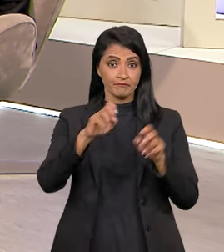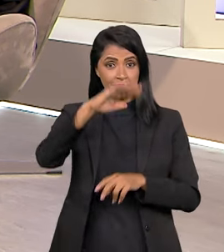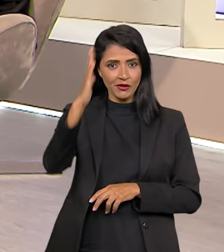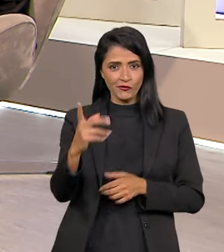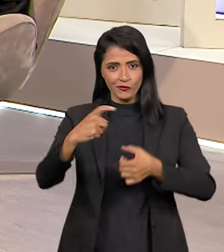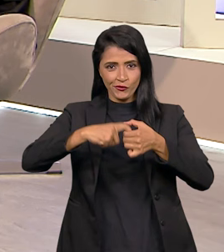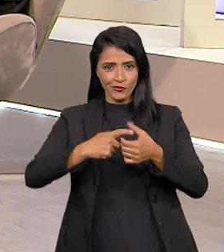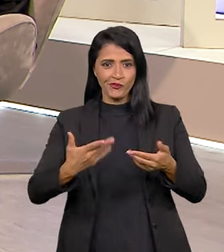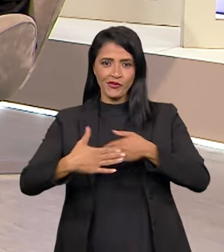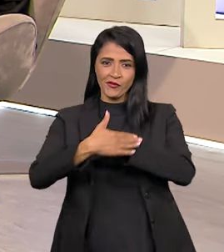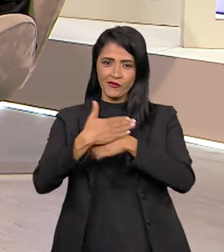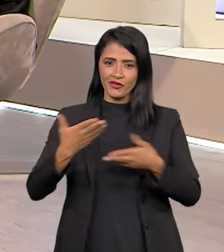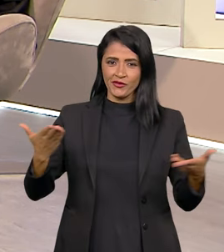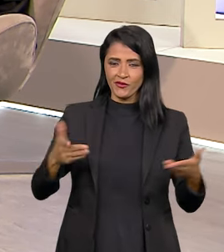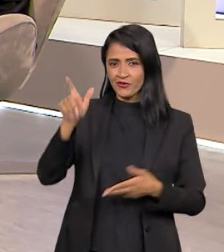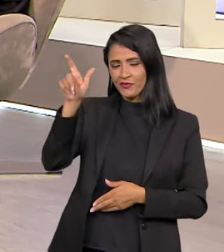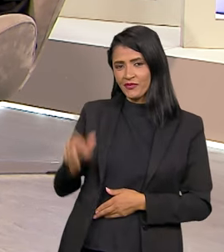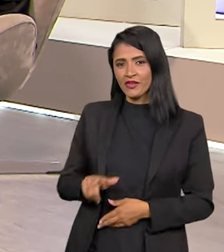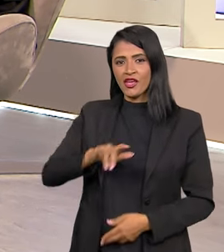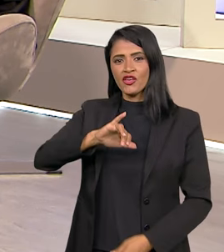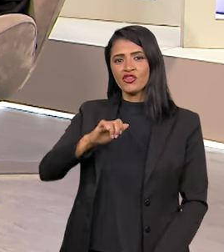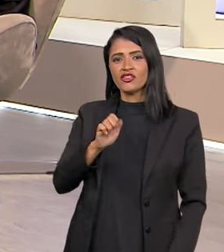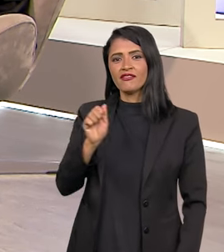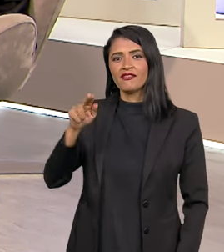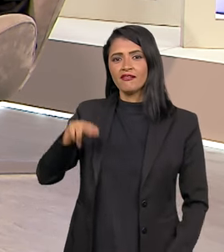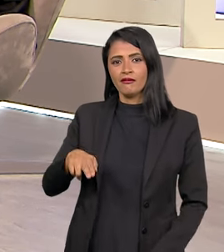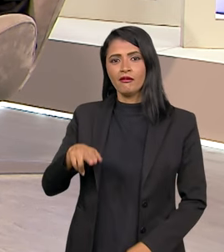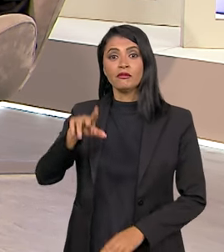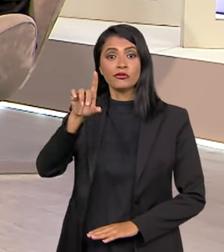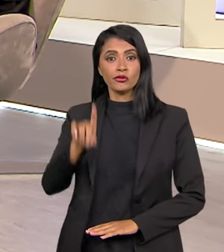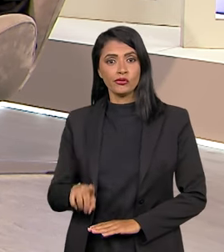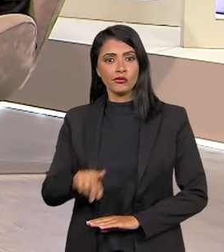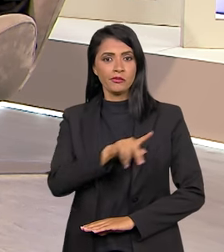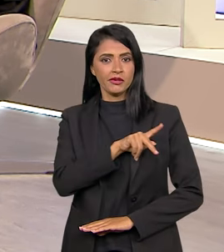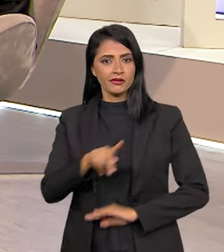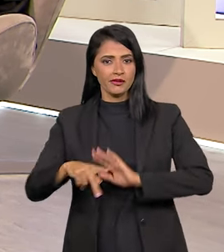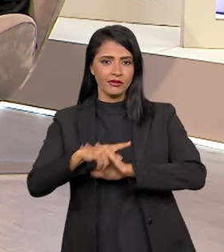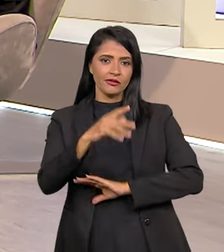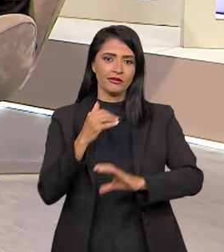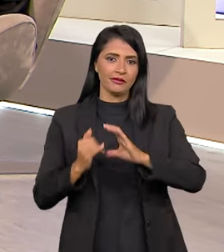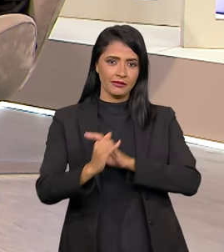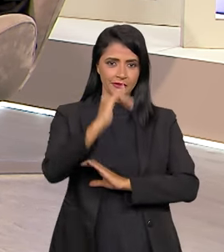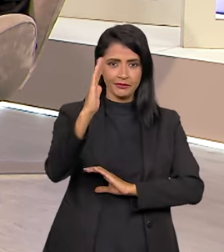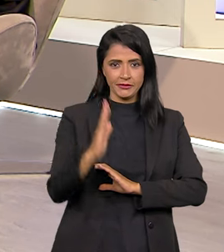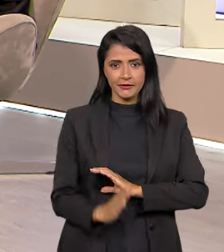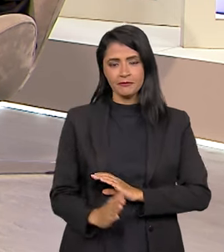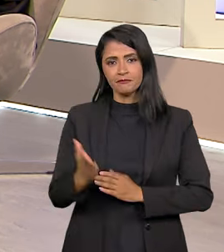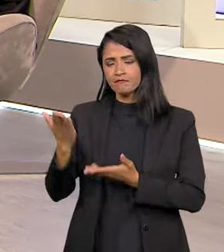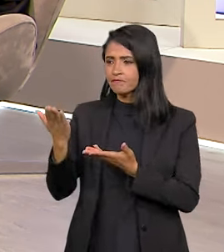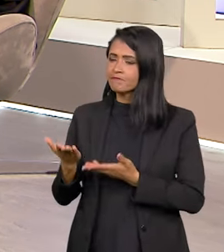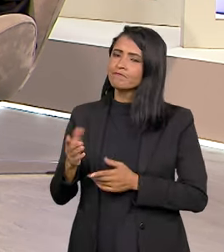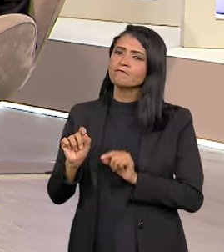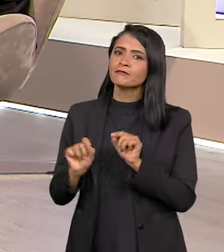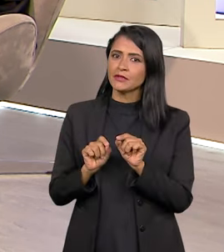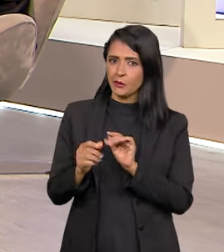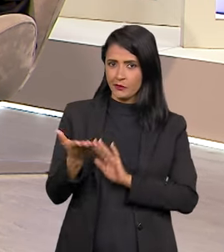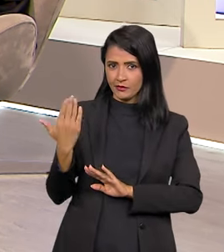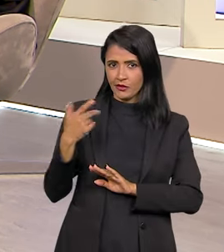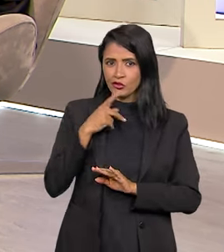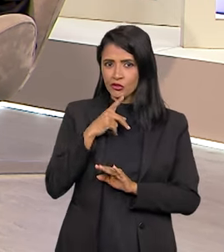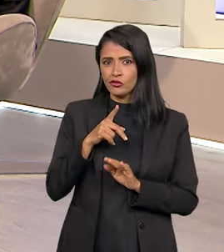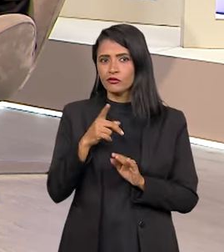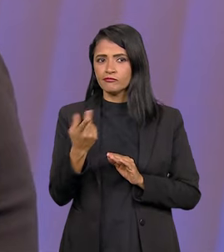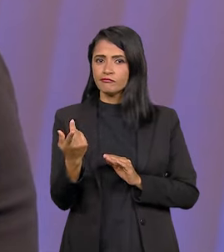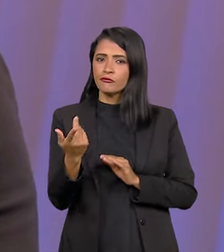O Brasil em Pauta já está de volta e a conversa hoje é com o Jean Lima, diretor-presidente da Empresa Brasil de Comunicação. Bom,